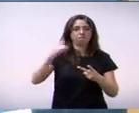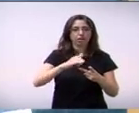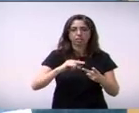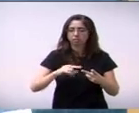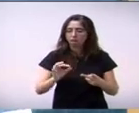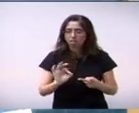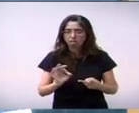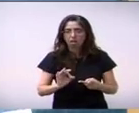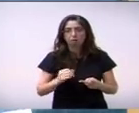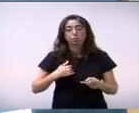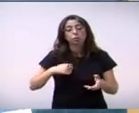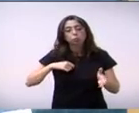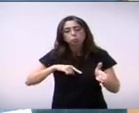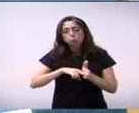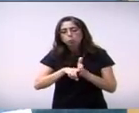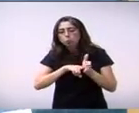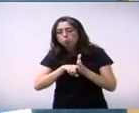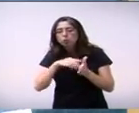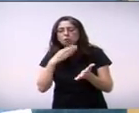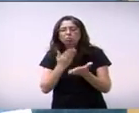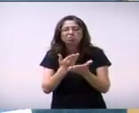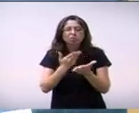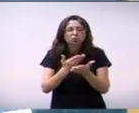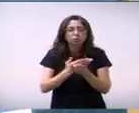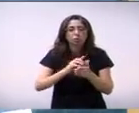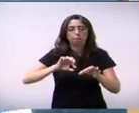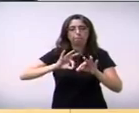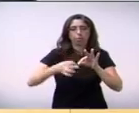E que a Galvani mantenha a sua obrigação.